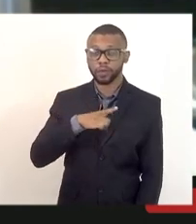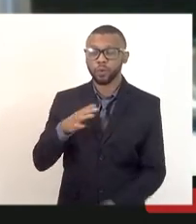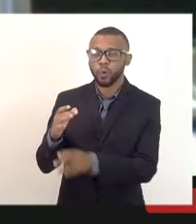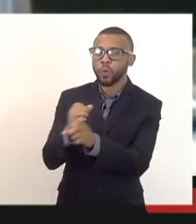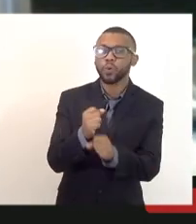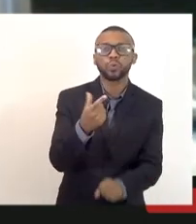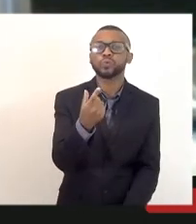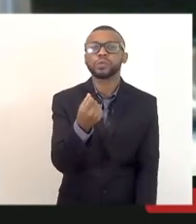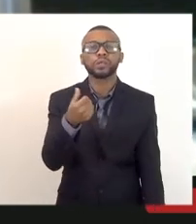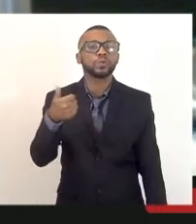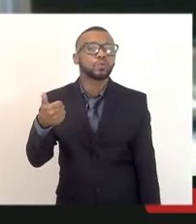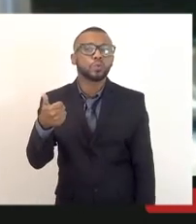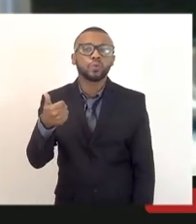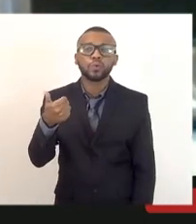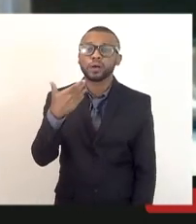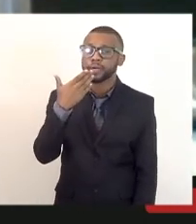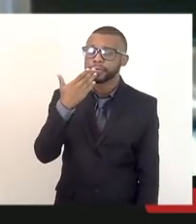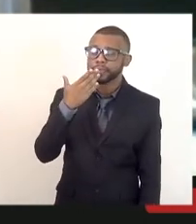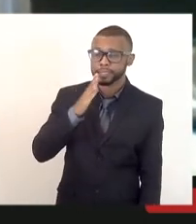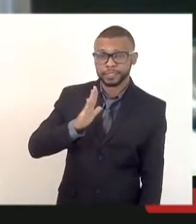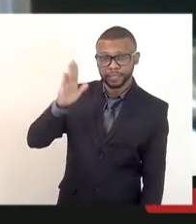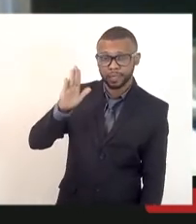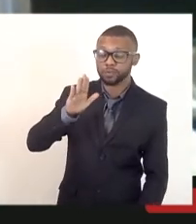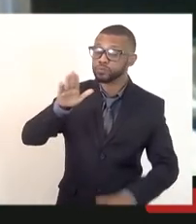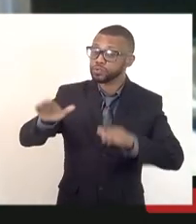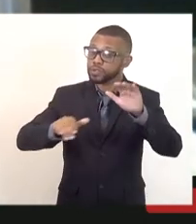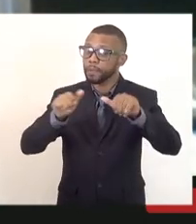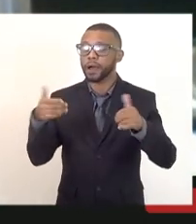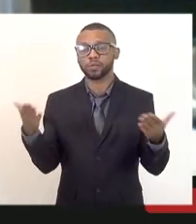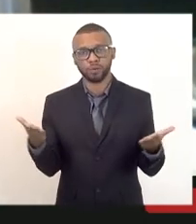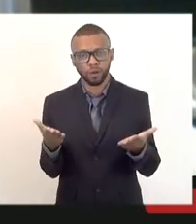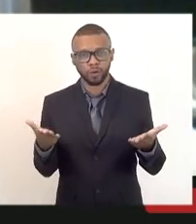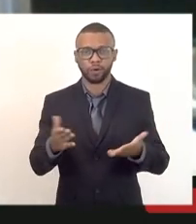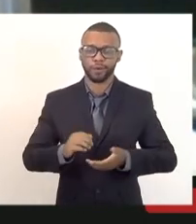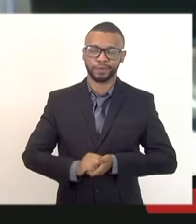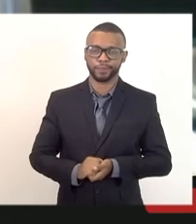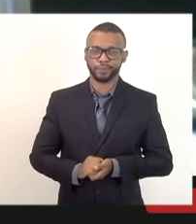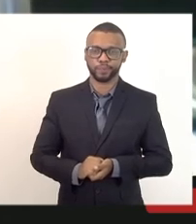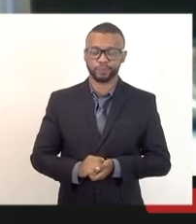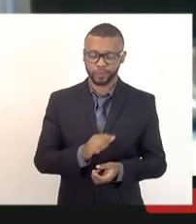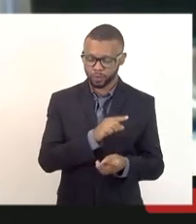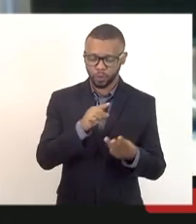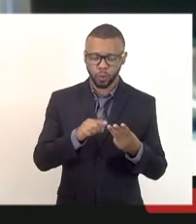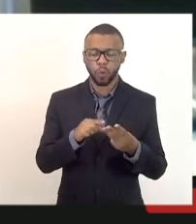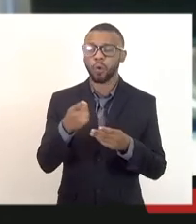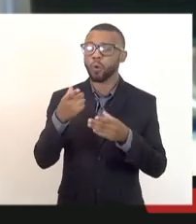estão sendo chamados agora. Em relação ao concurso de 2015